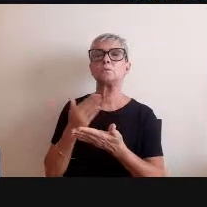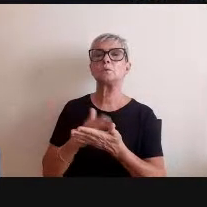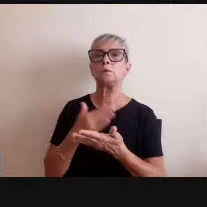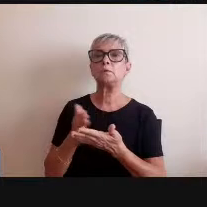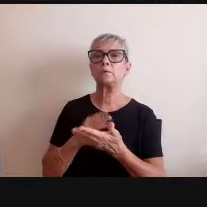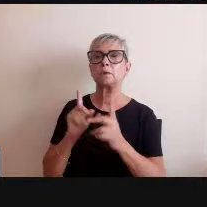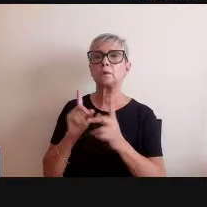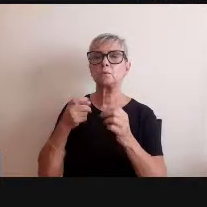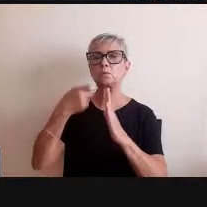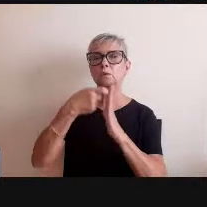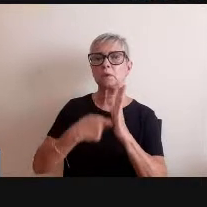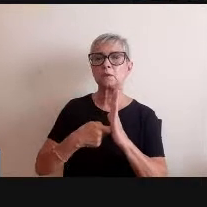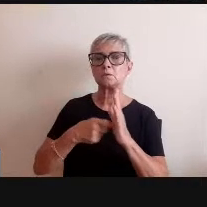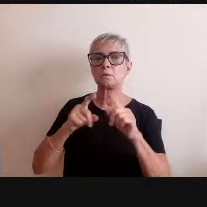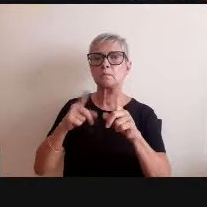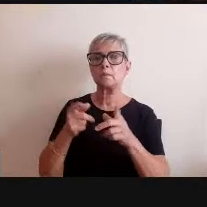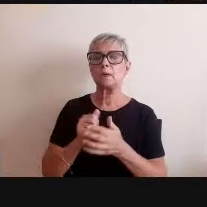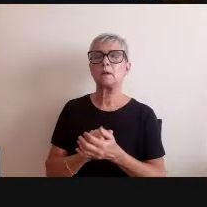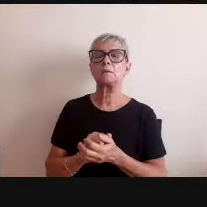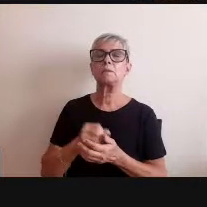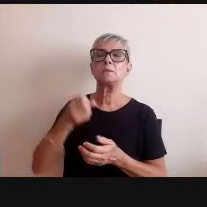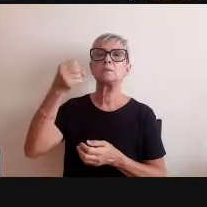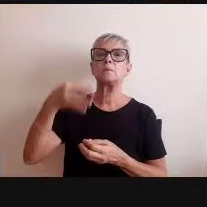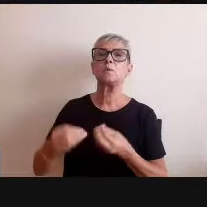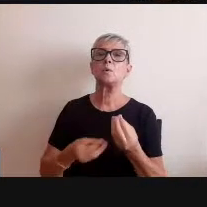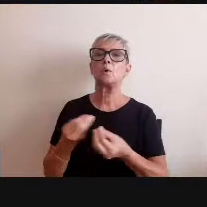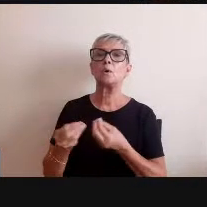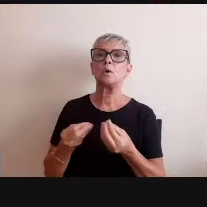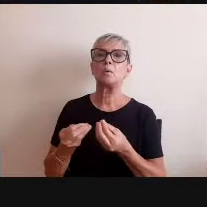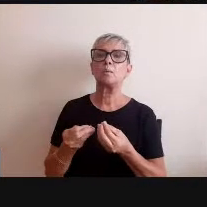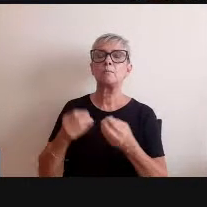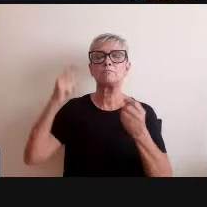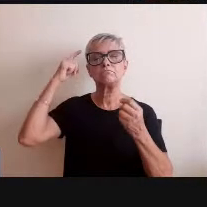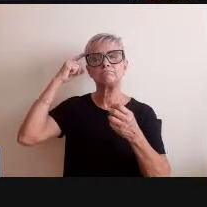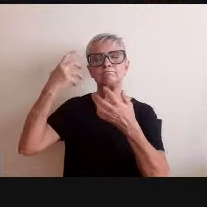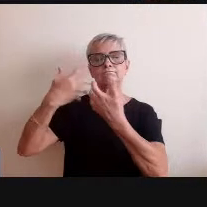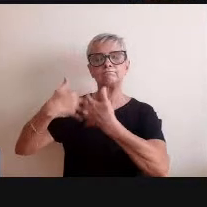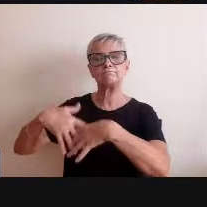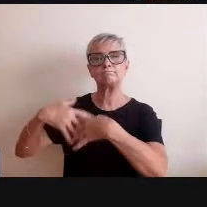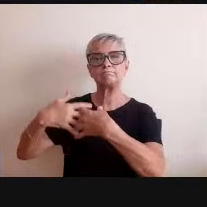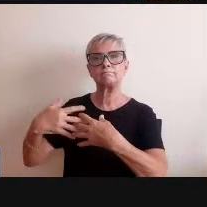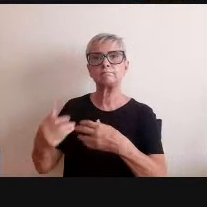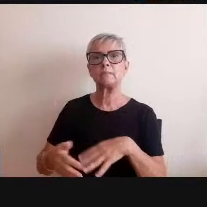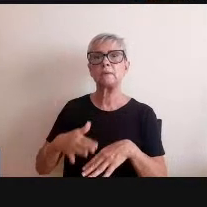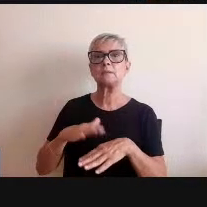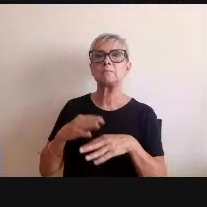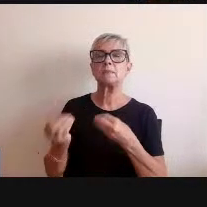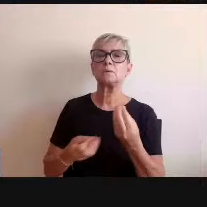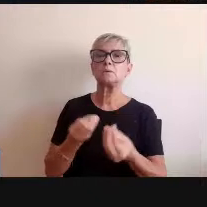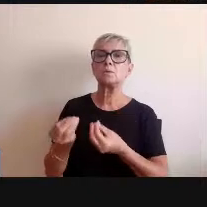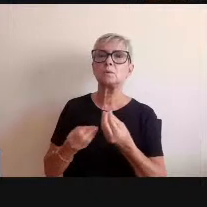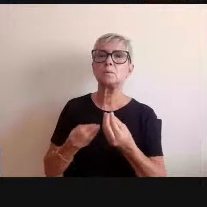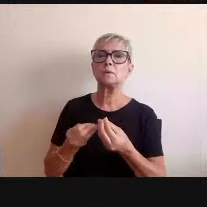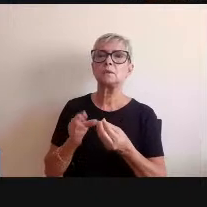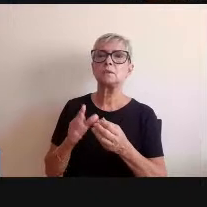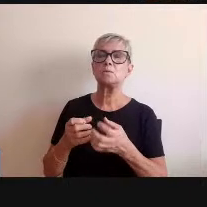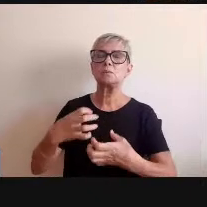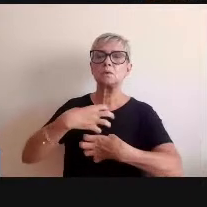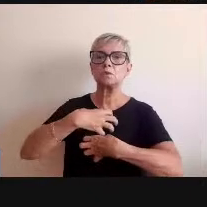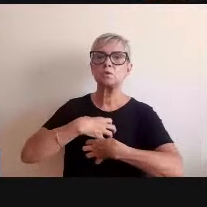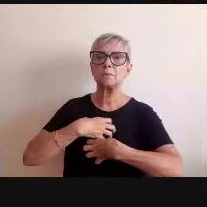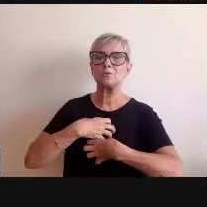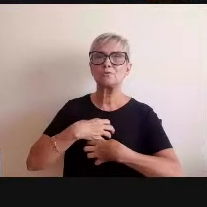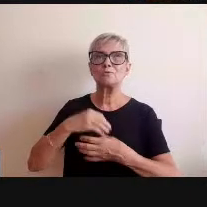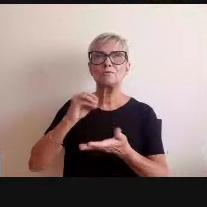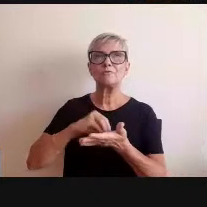e o Barthes diz o seguinte o ponto de partida dessa reflexão era as mais das vezes um sentimento de impaciente